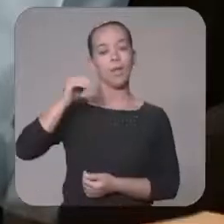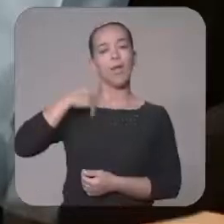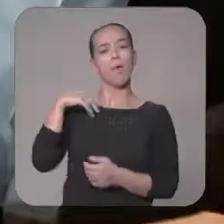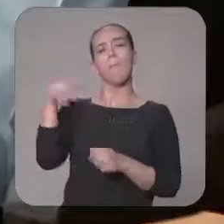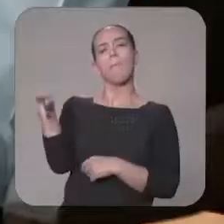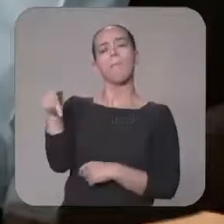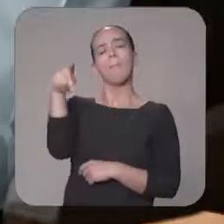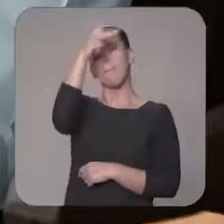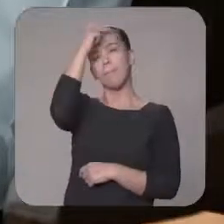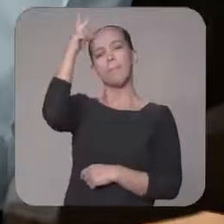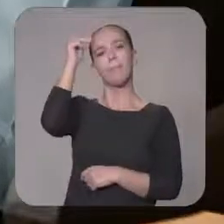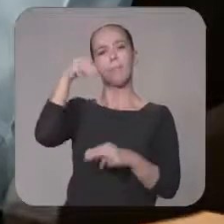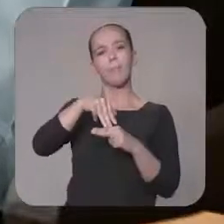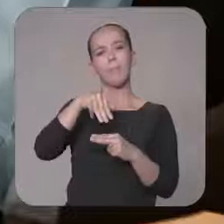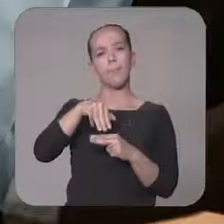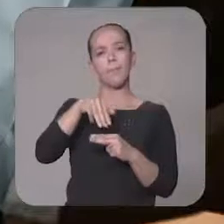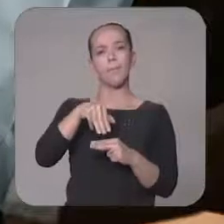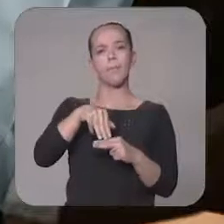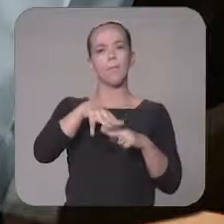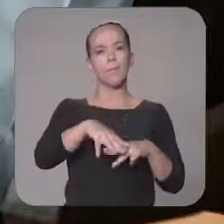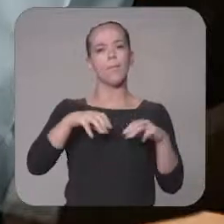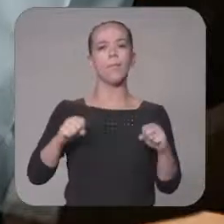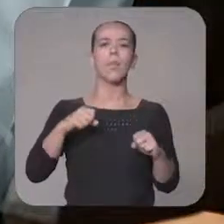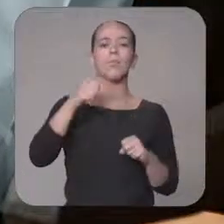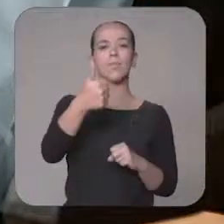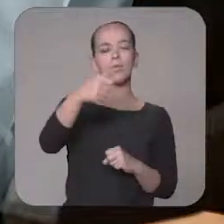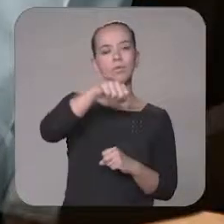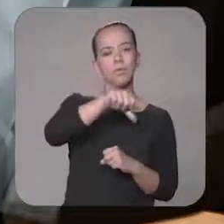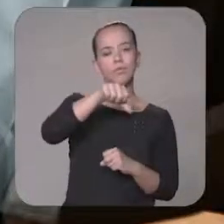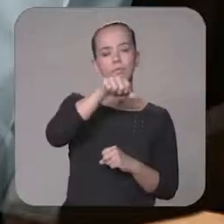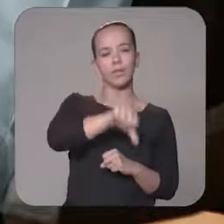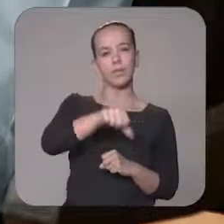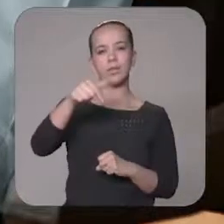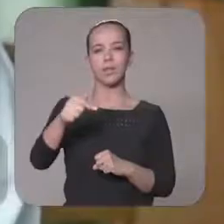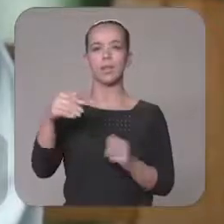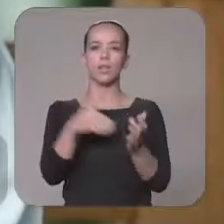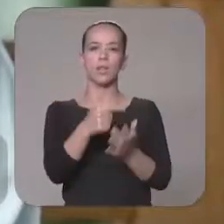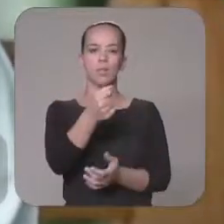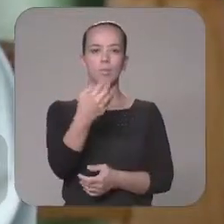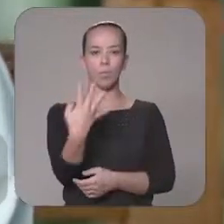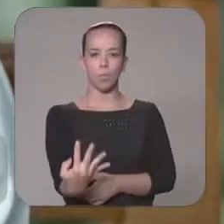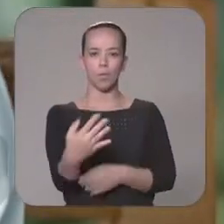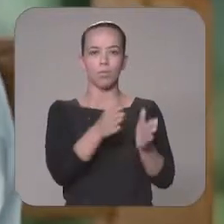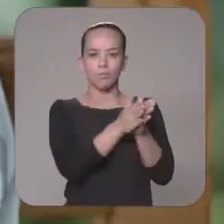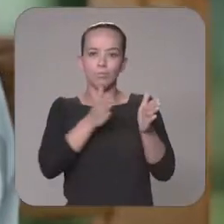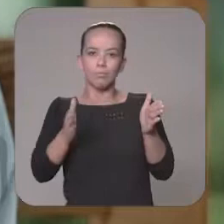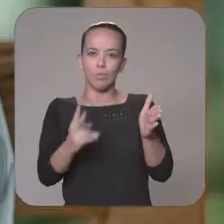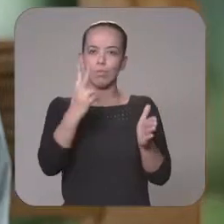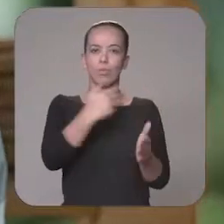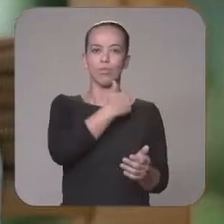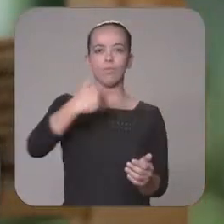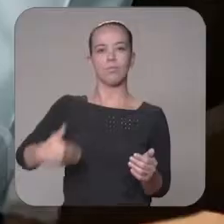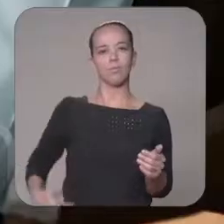Marquinhos, eu fui prefeito de Maracajú de 1997 a 2004. E naquela época eu passei por